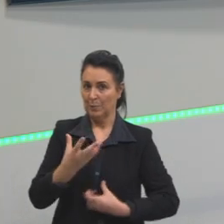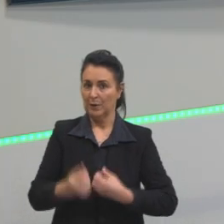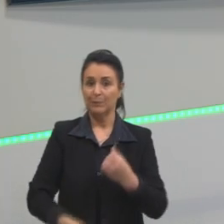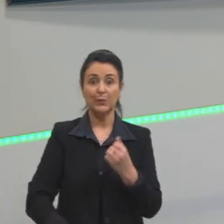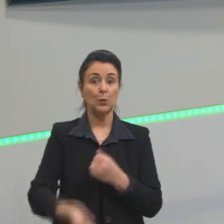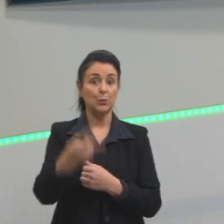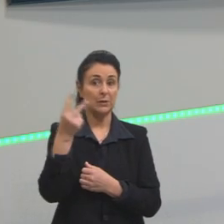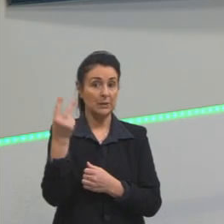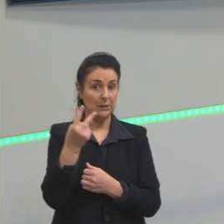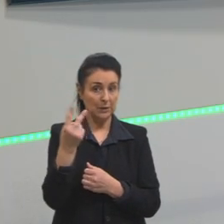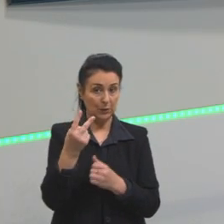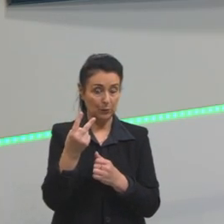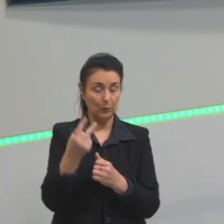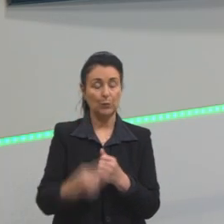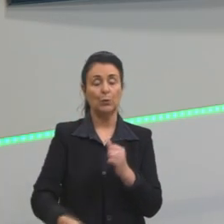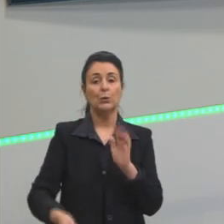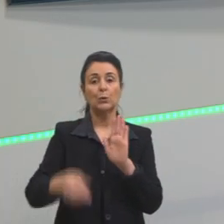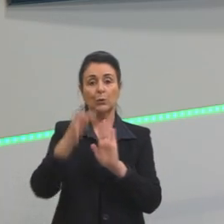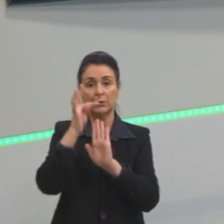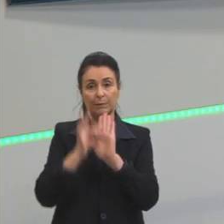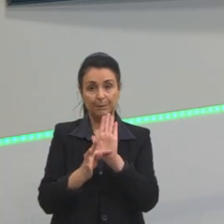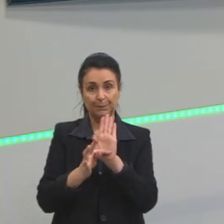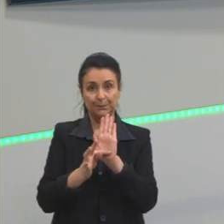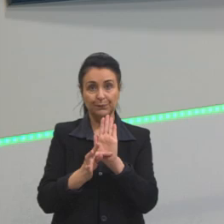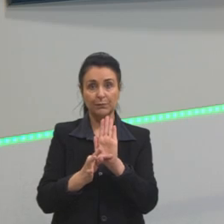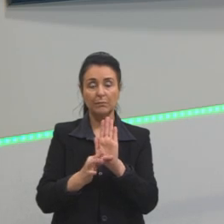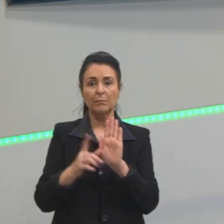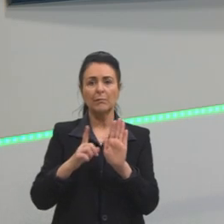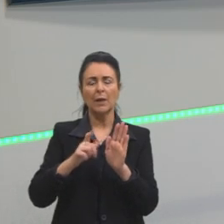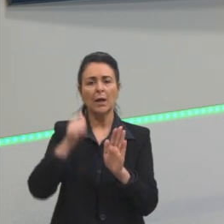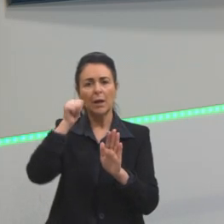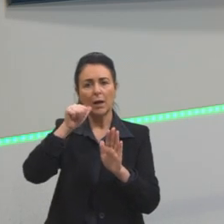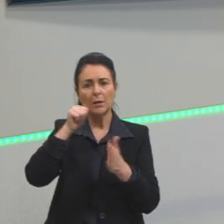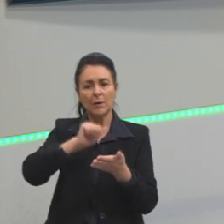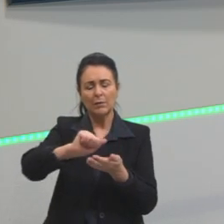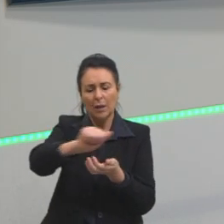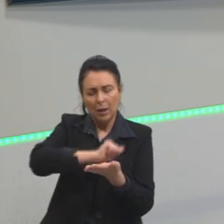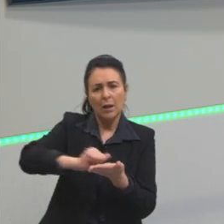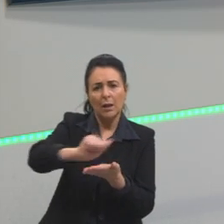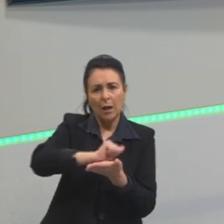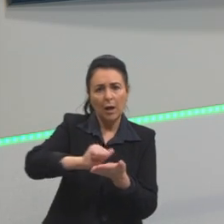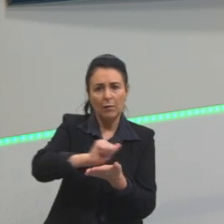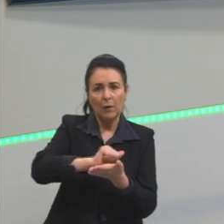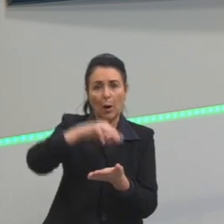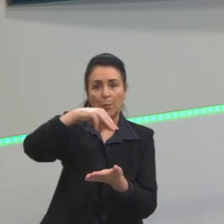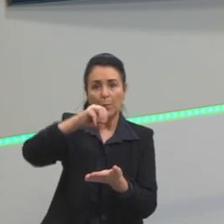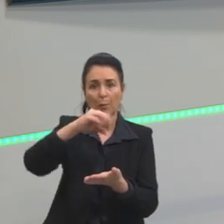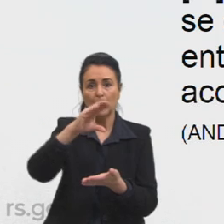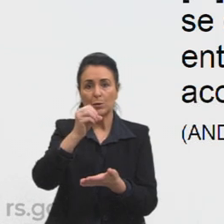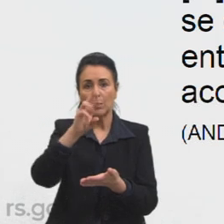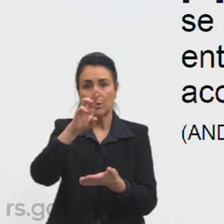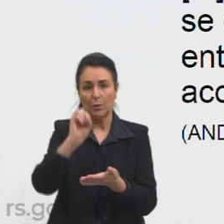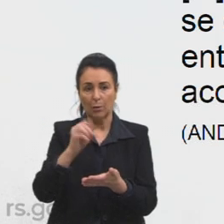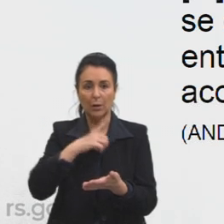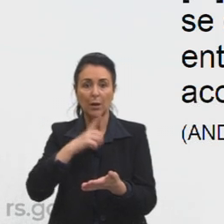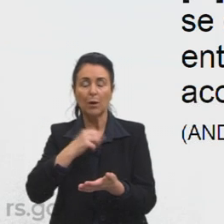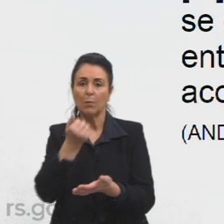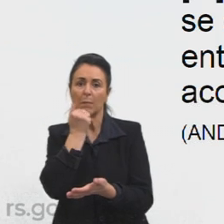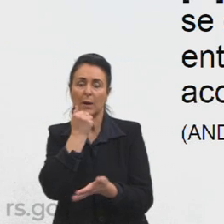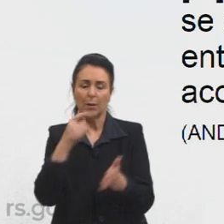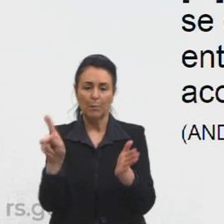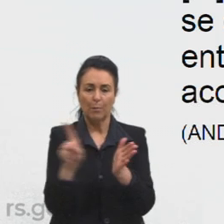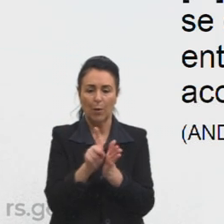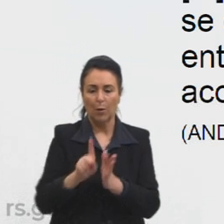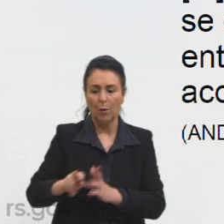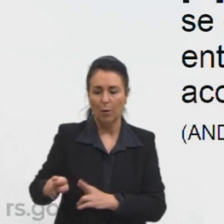texto a gente tem as lavadeiras de Mossoró cada uma tem sua pedra no rio cada